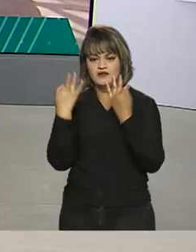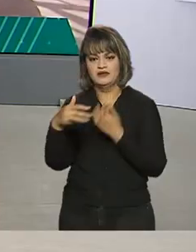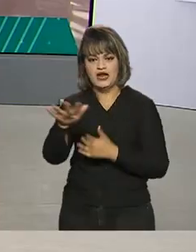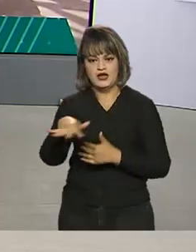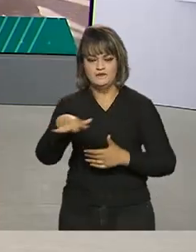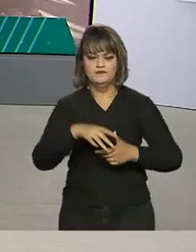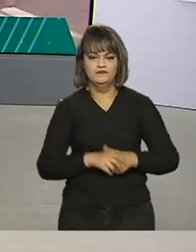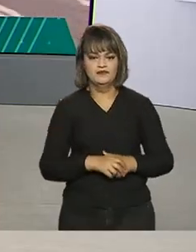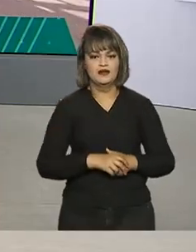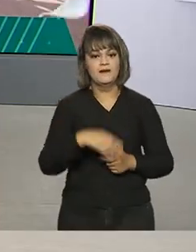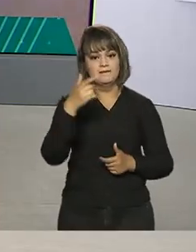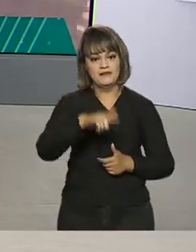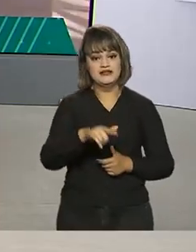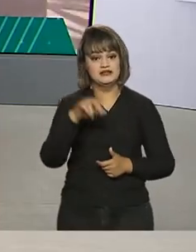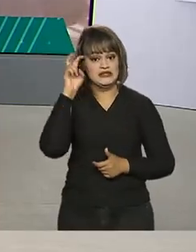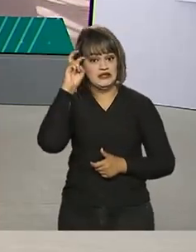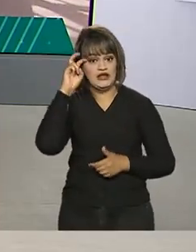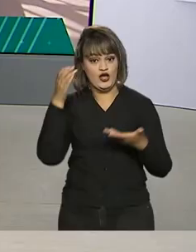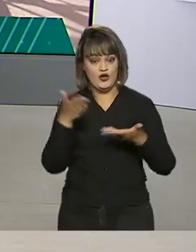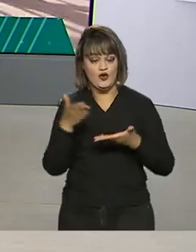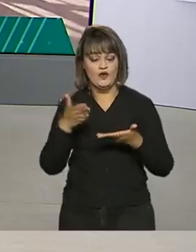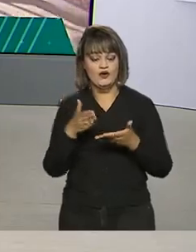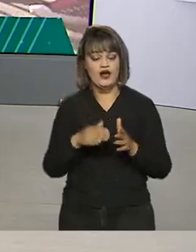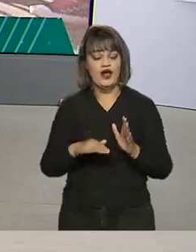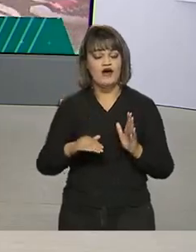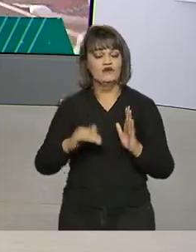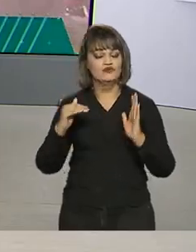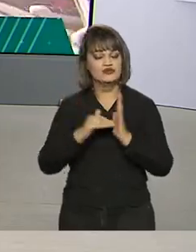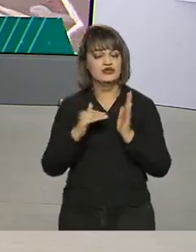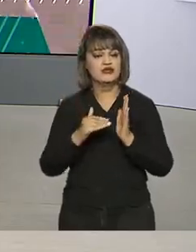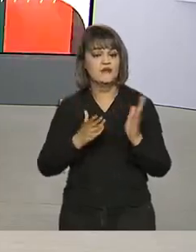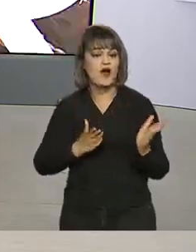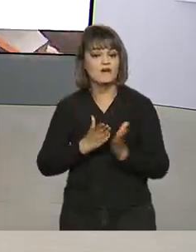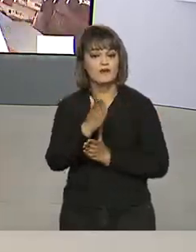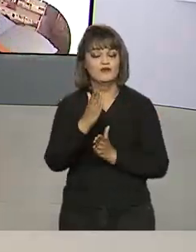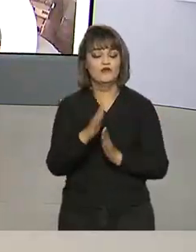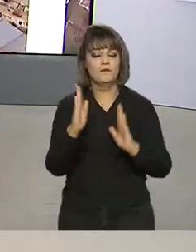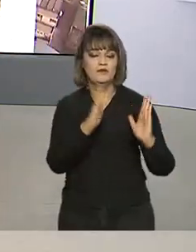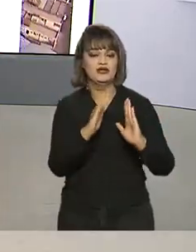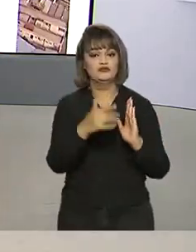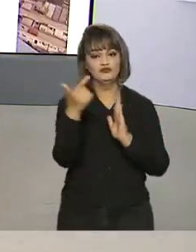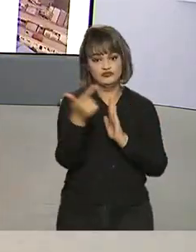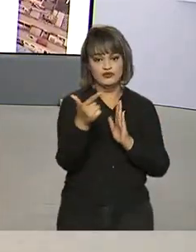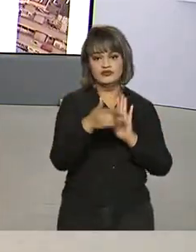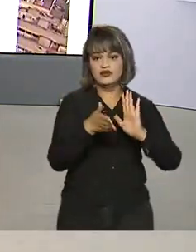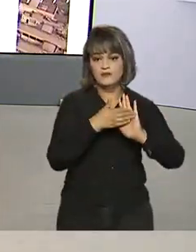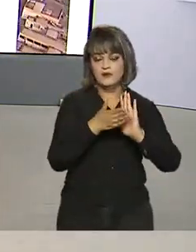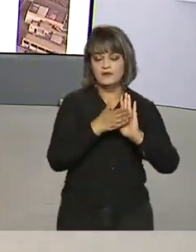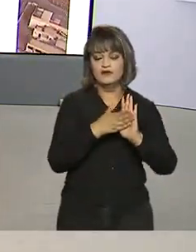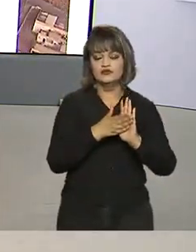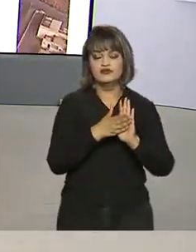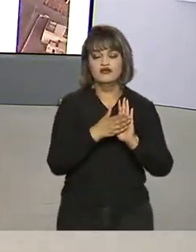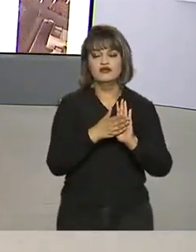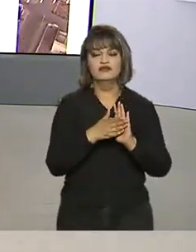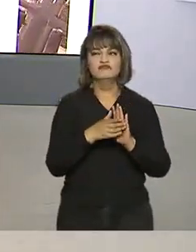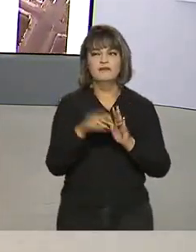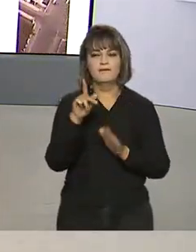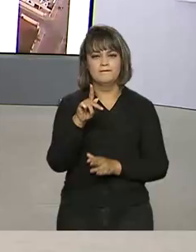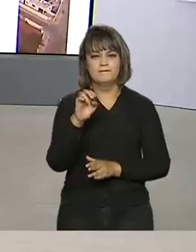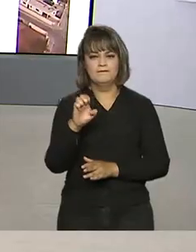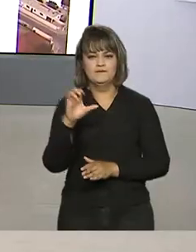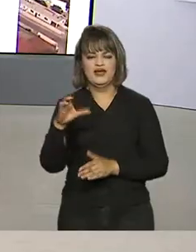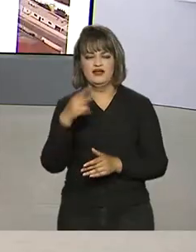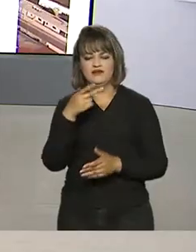Também nesta quinta-feira o Senado concluiu o segundo turno de votação da proposta de emenda à Constituição, PEC dos